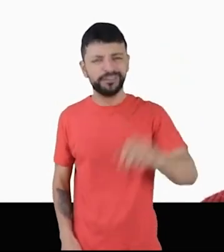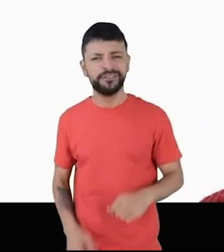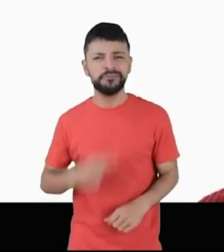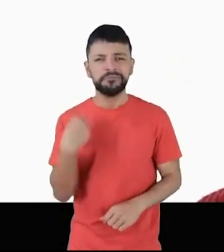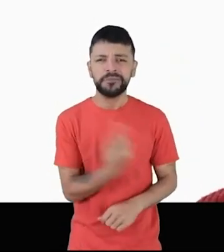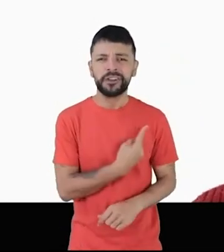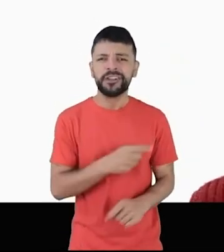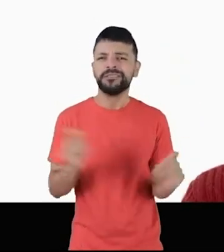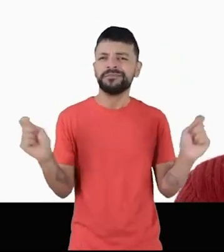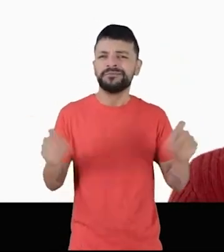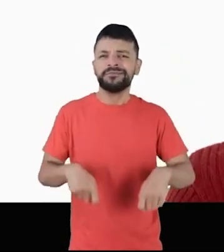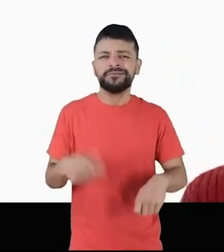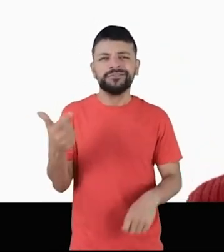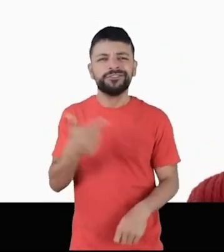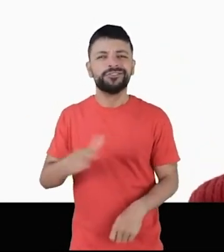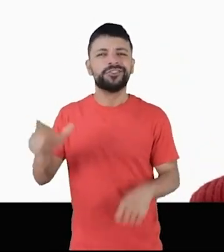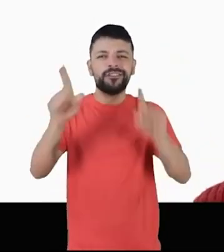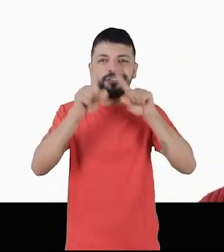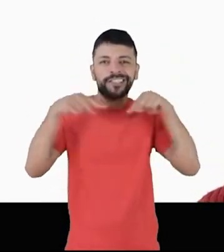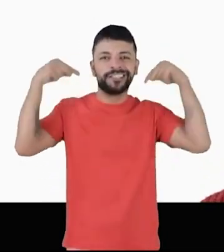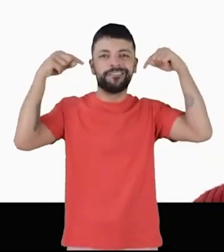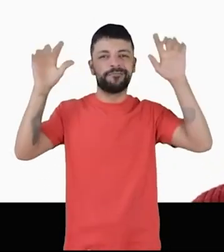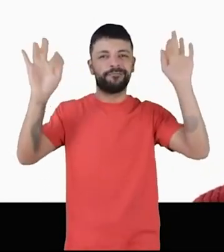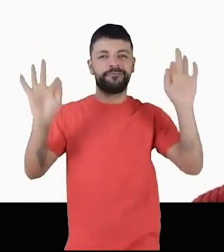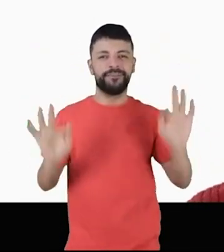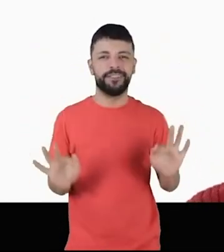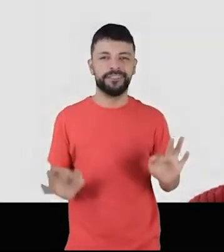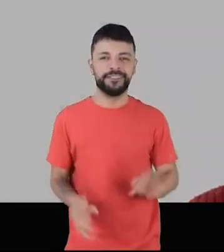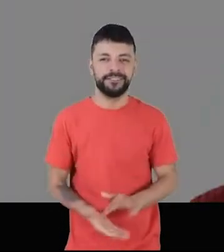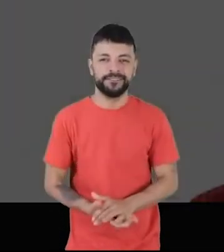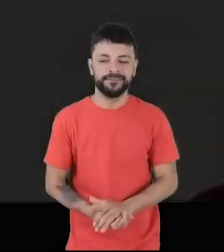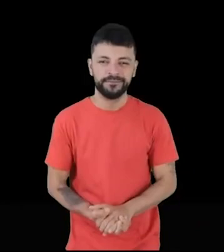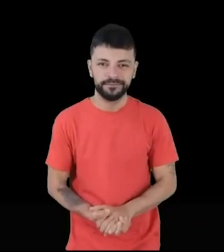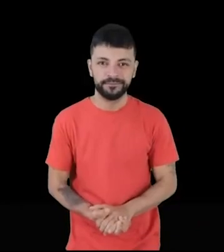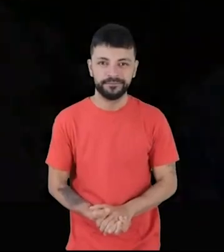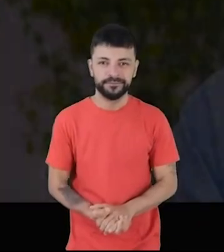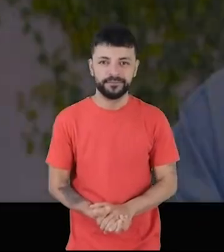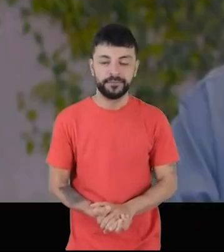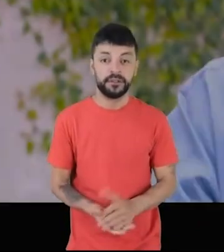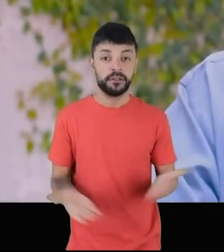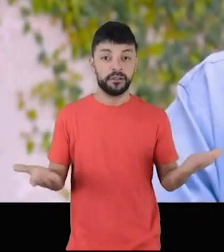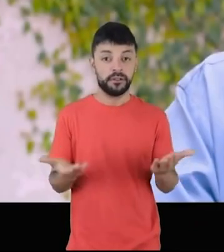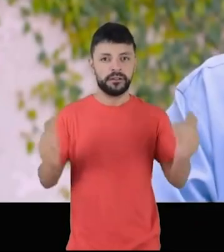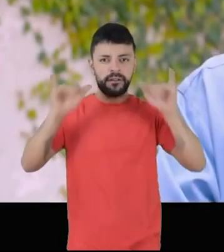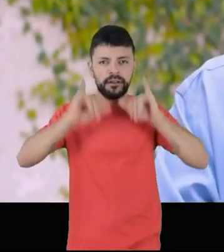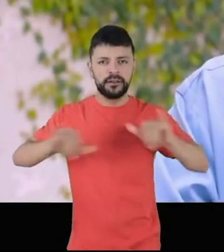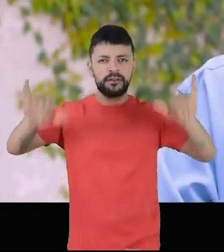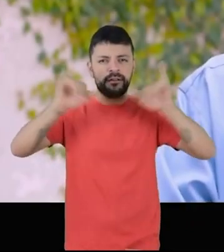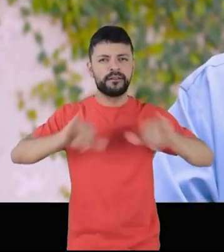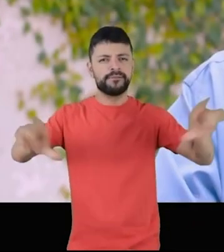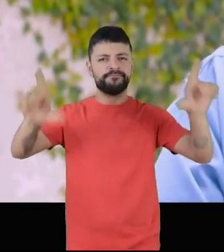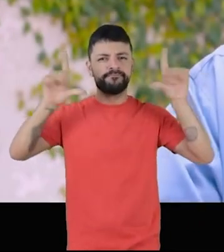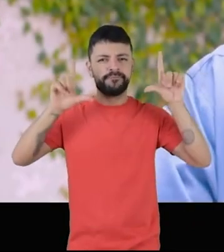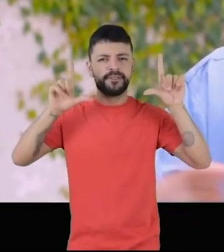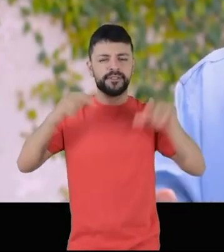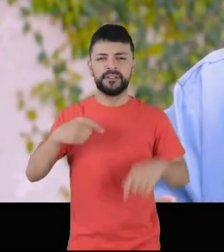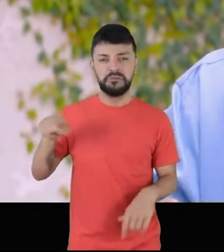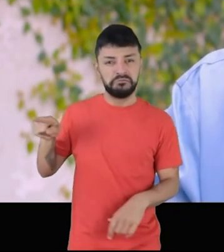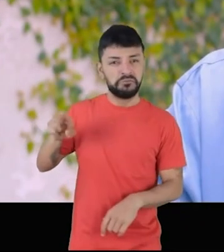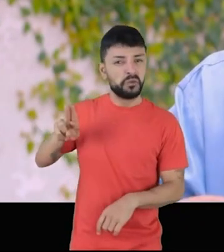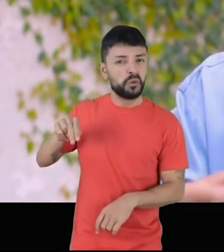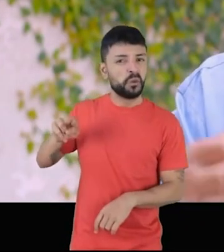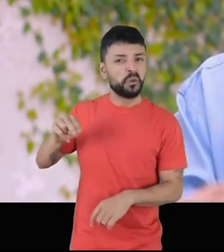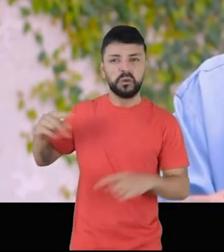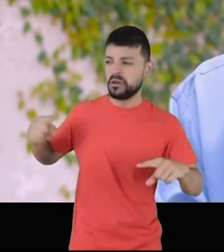e no Lula, pra gente voltar a ser feliz. Nesta campanha, em